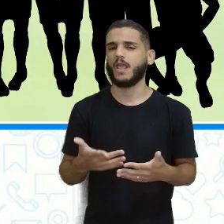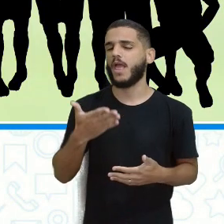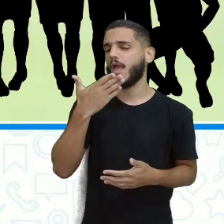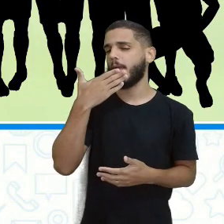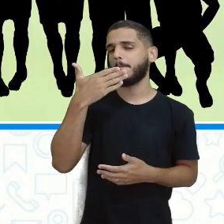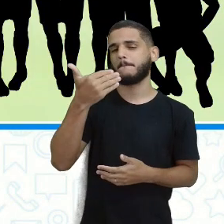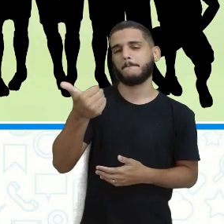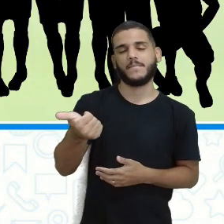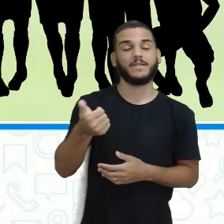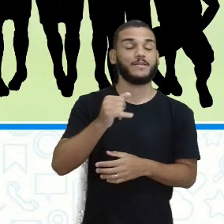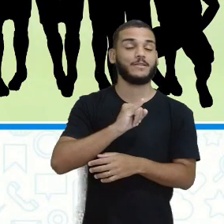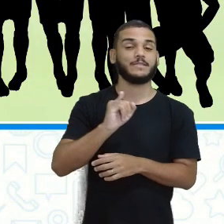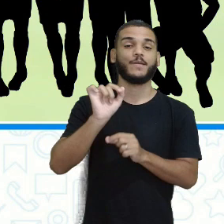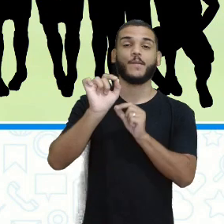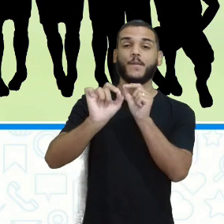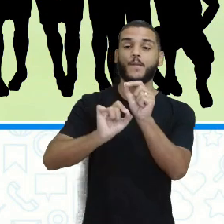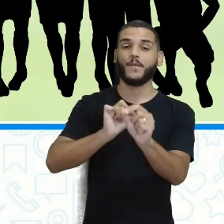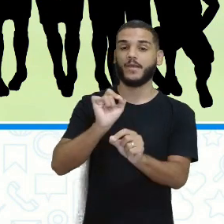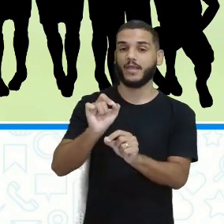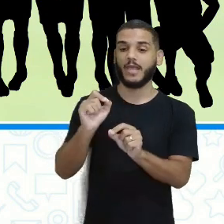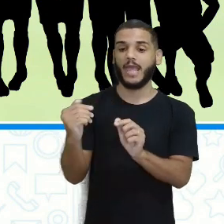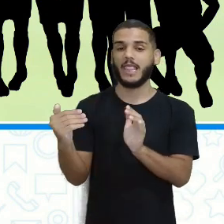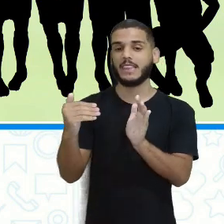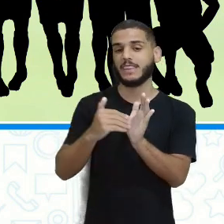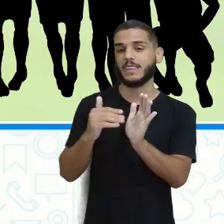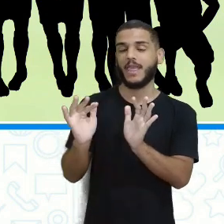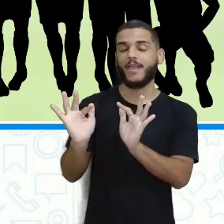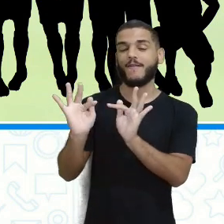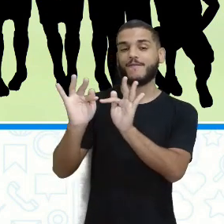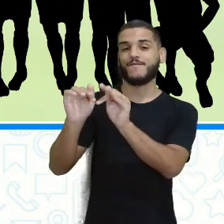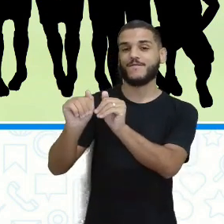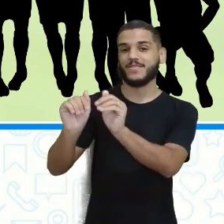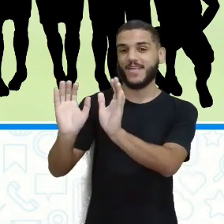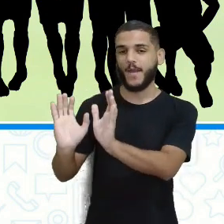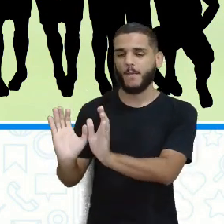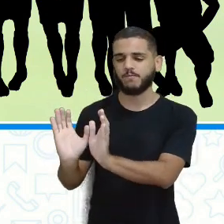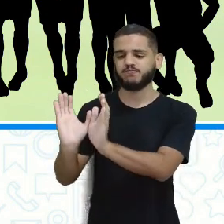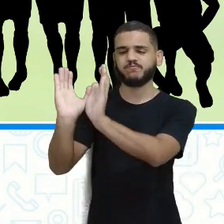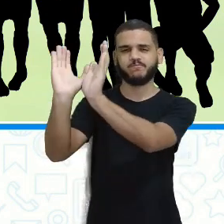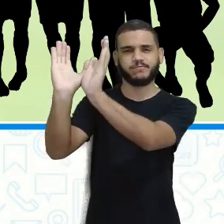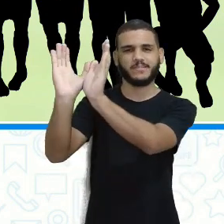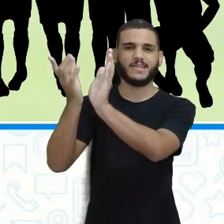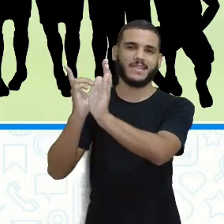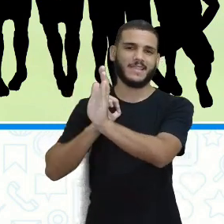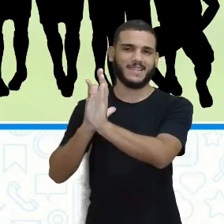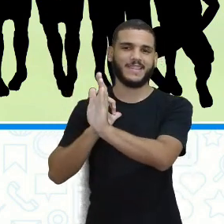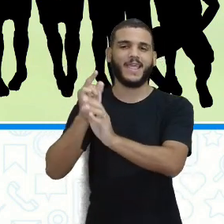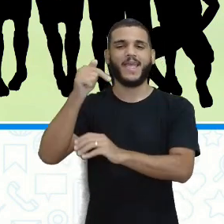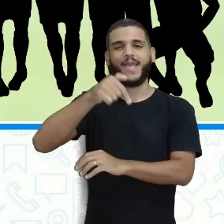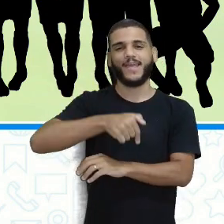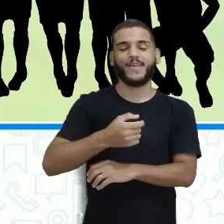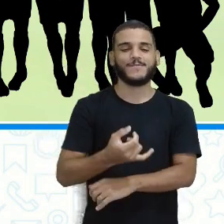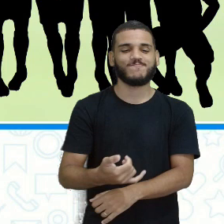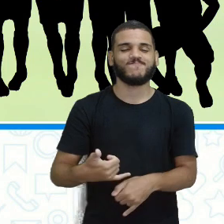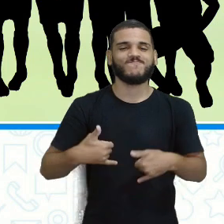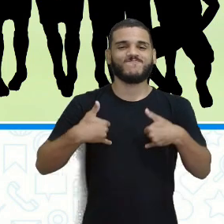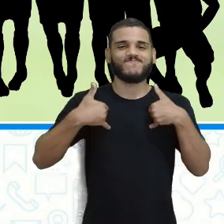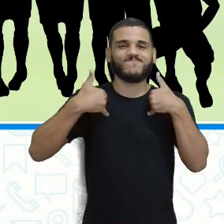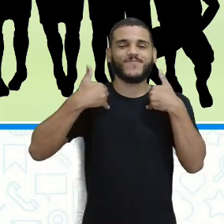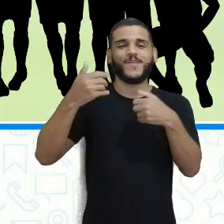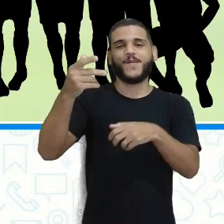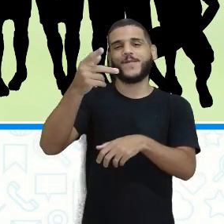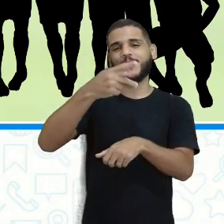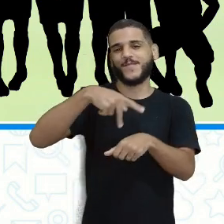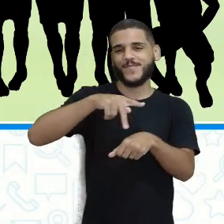ser melhor ainda Se ela chegar no final Trazendo a linda taça E orgulho